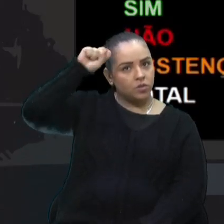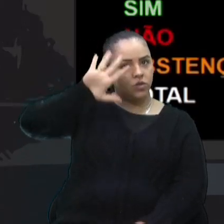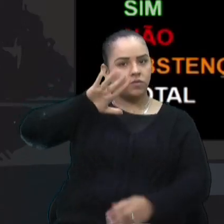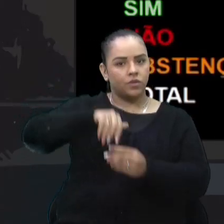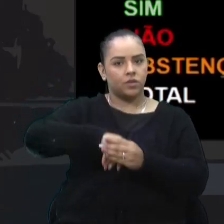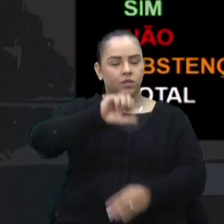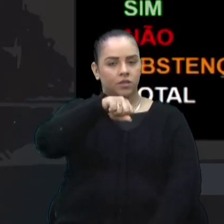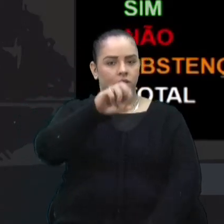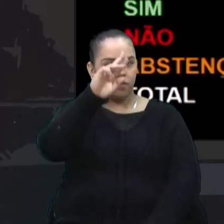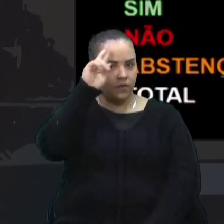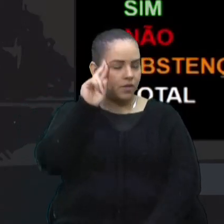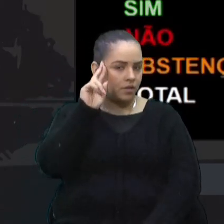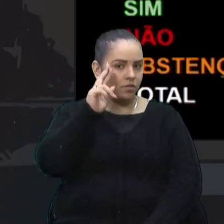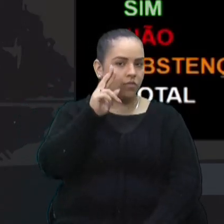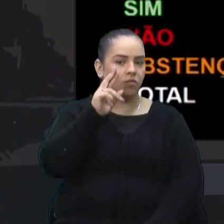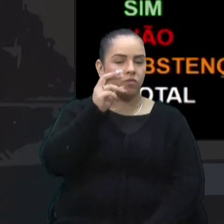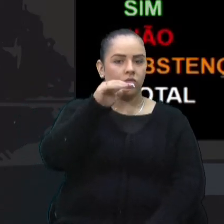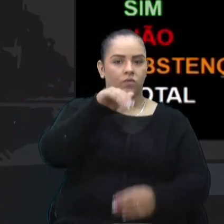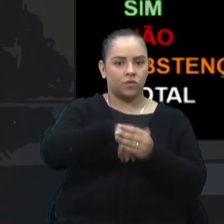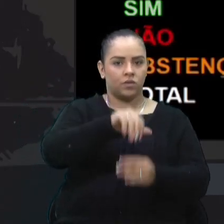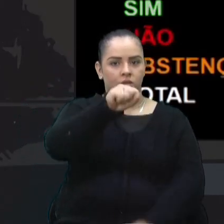Vereador Rafael Bueno vota sim.